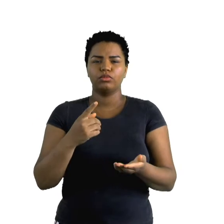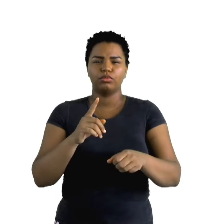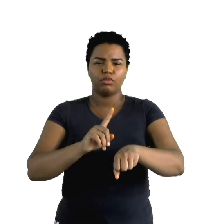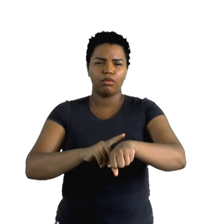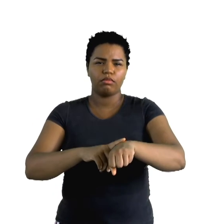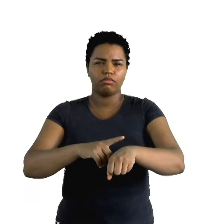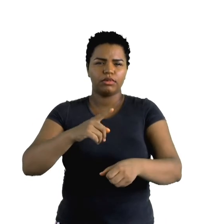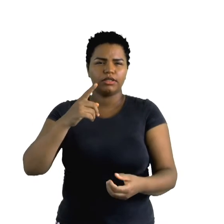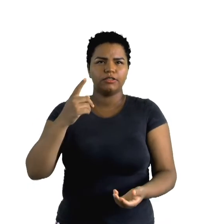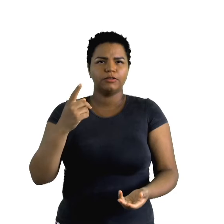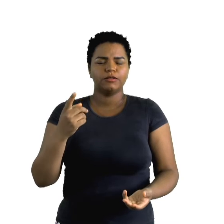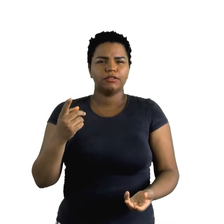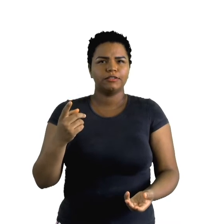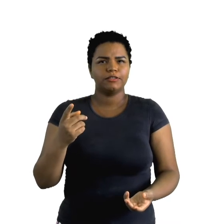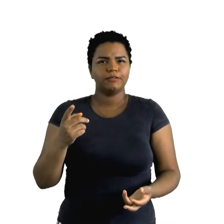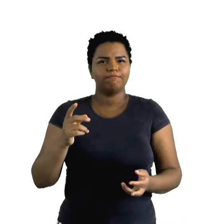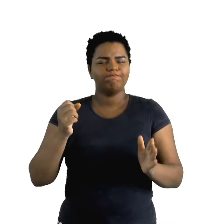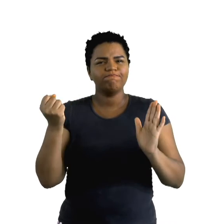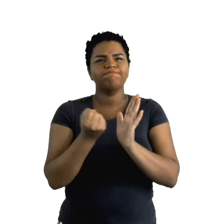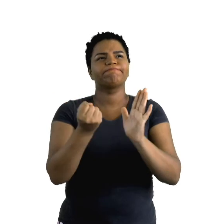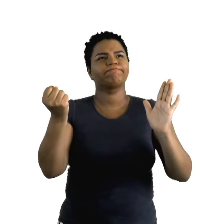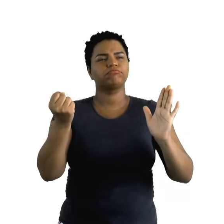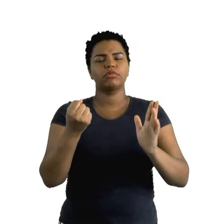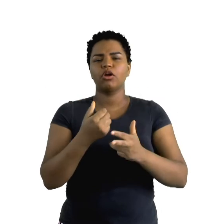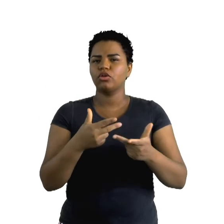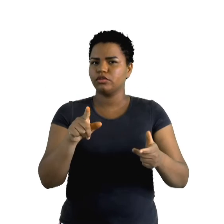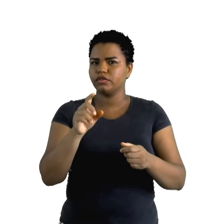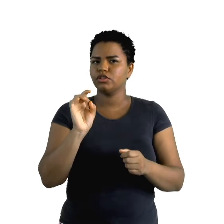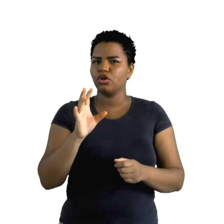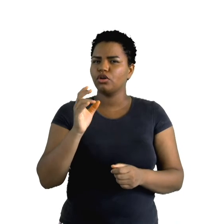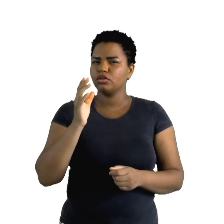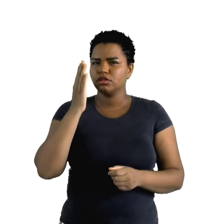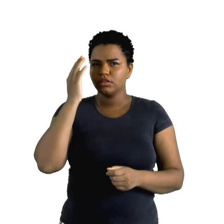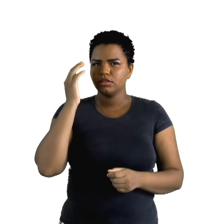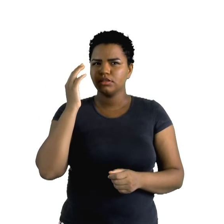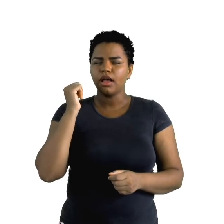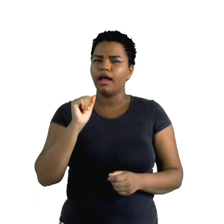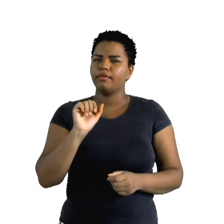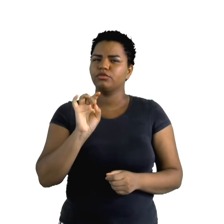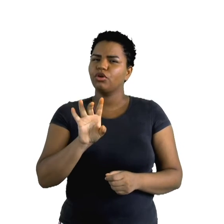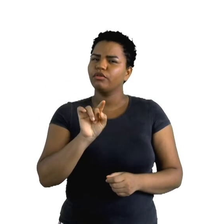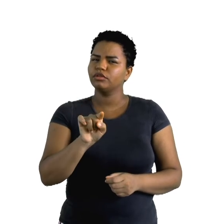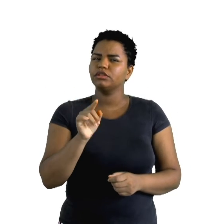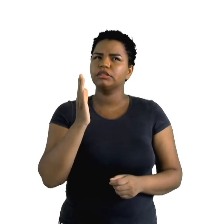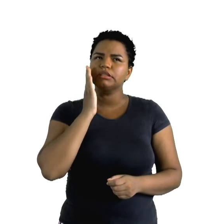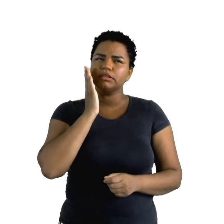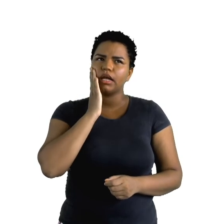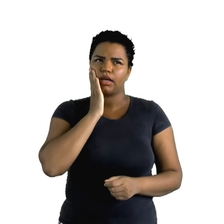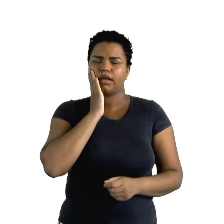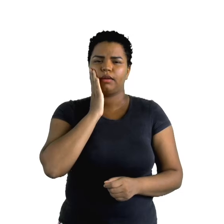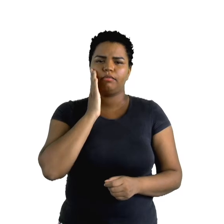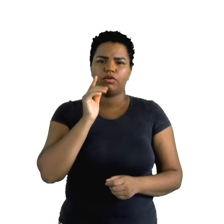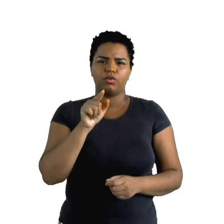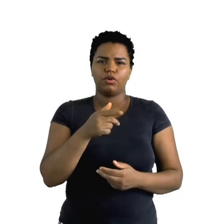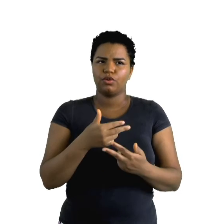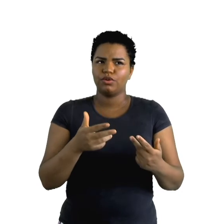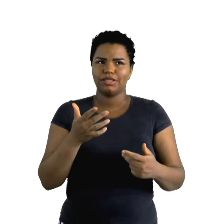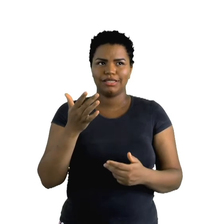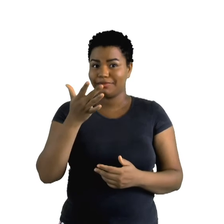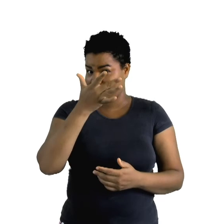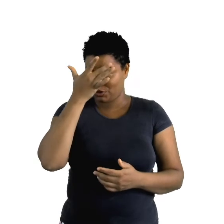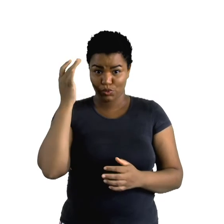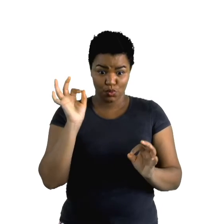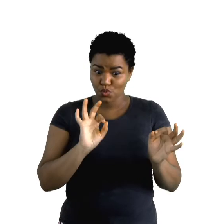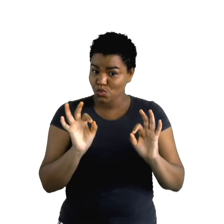coisa que só você sabe dizer. Tipo assim, uma coisa que ninguém sabe. Você... Ah, vou